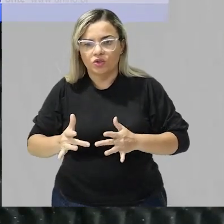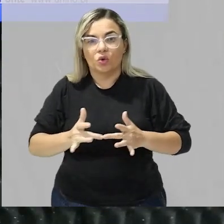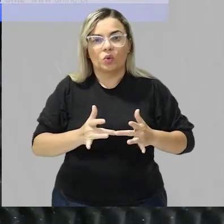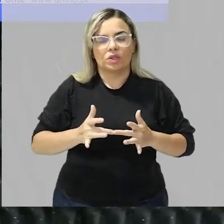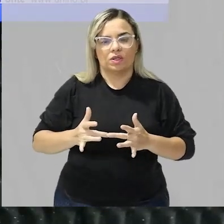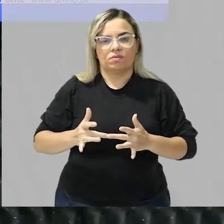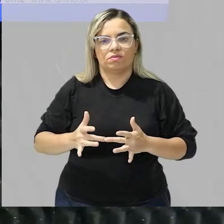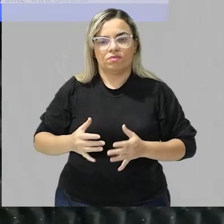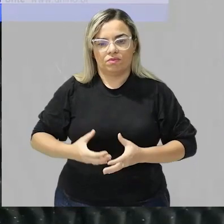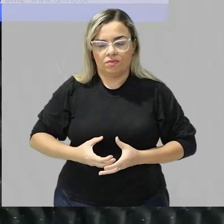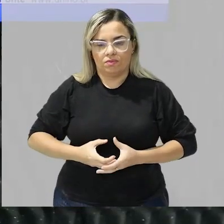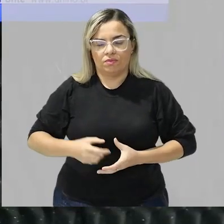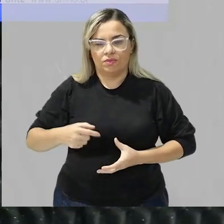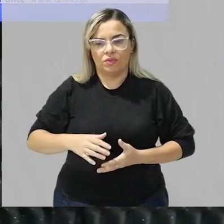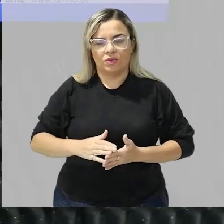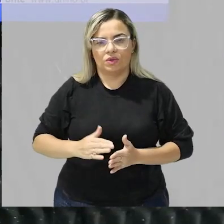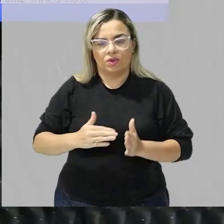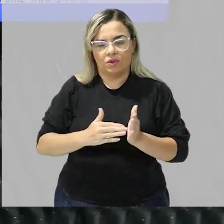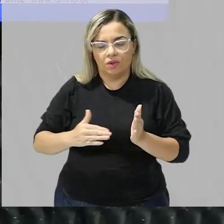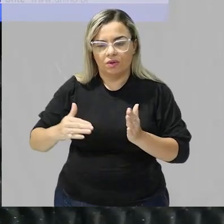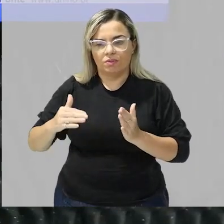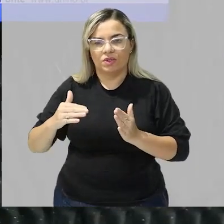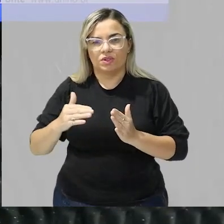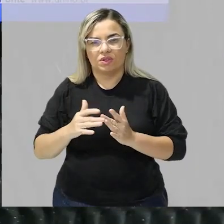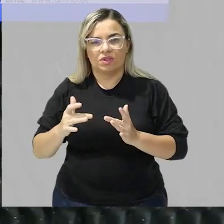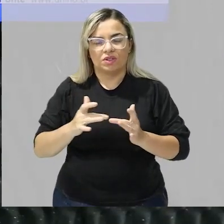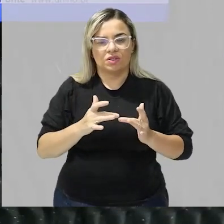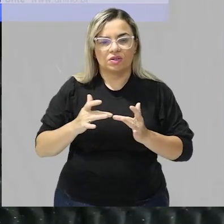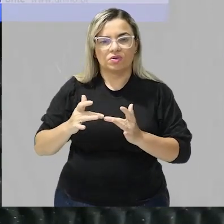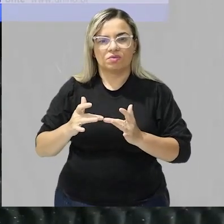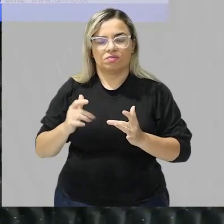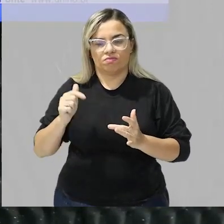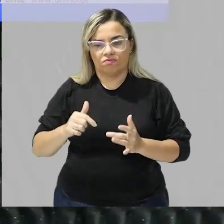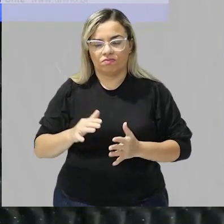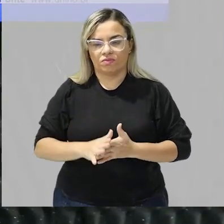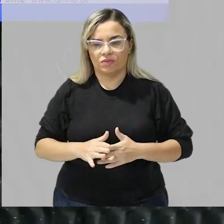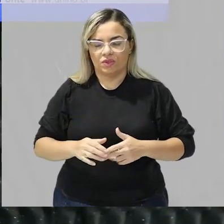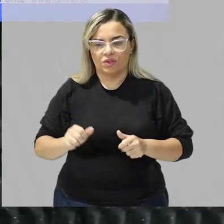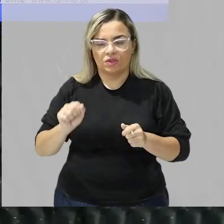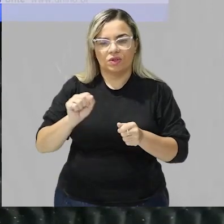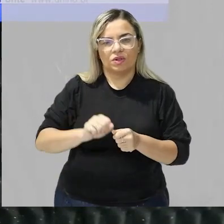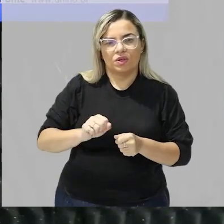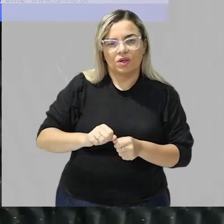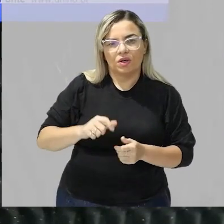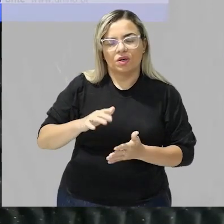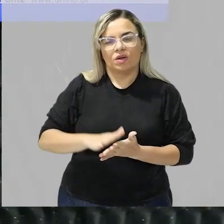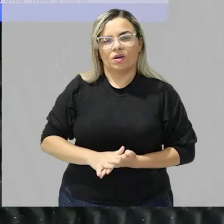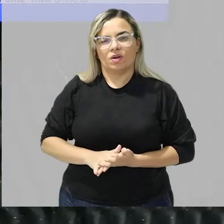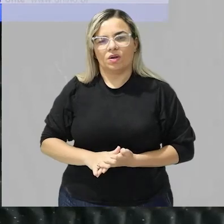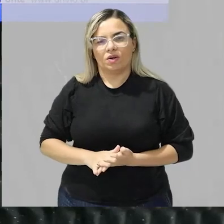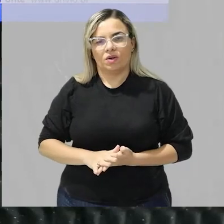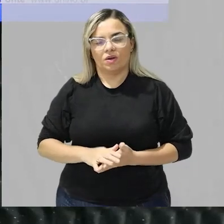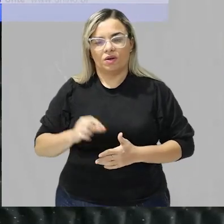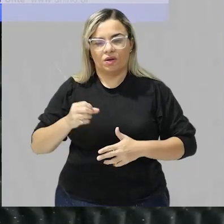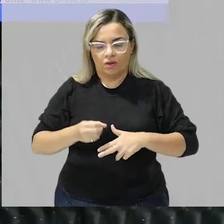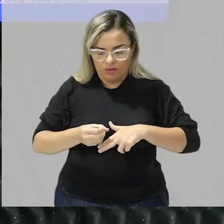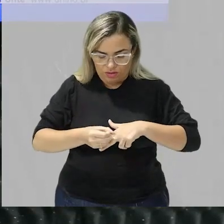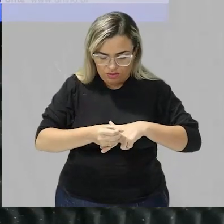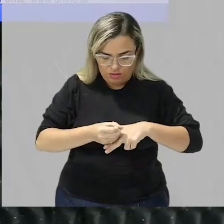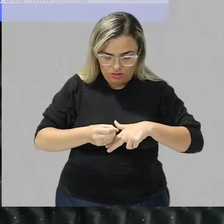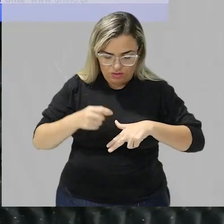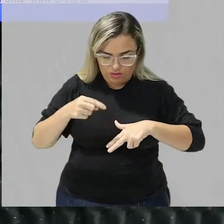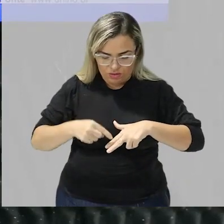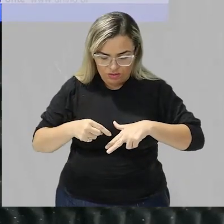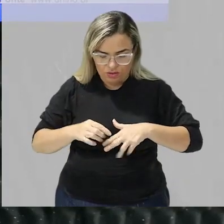então aumentando a superfície de contato fazendo com que essas gorduras tenham uma maior uma